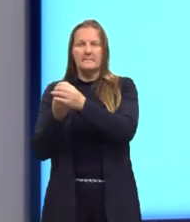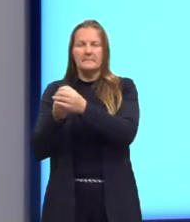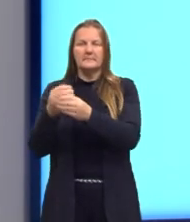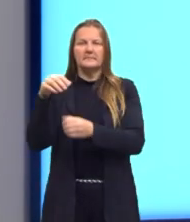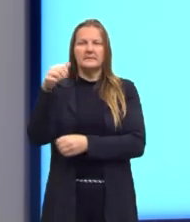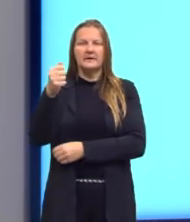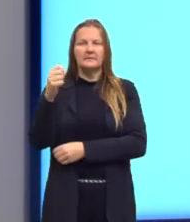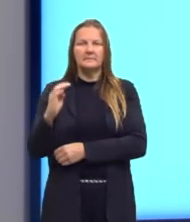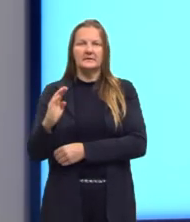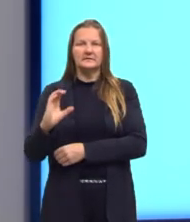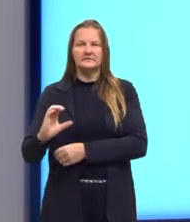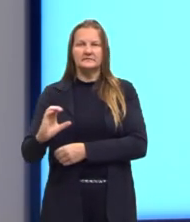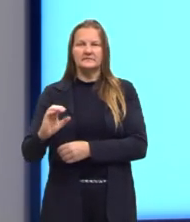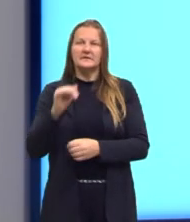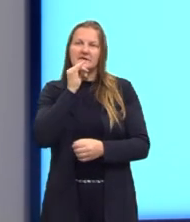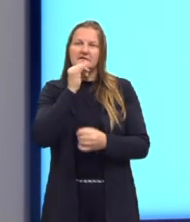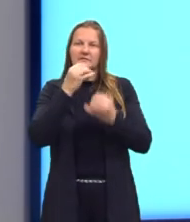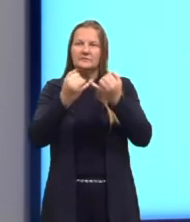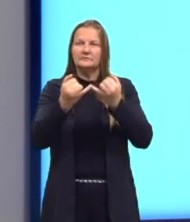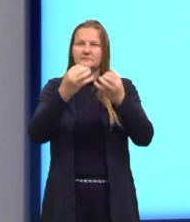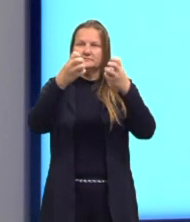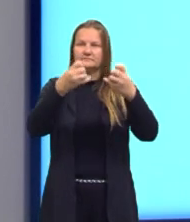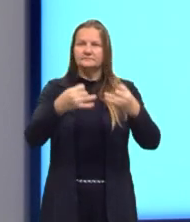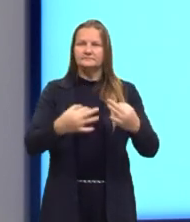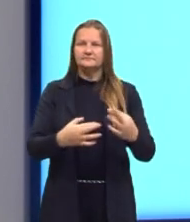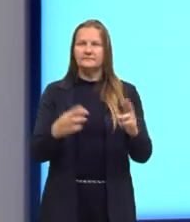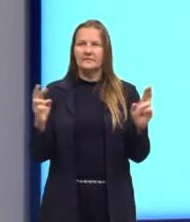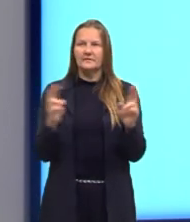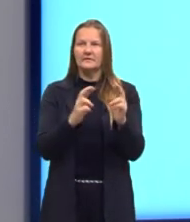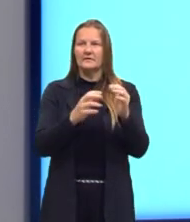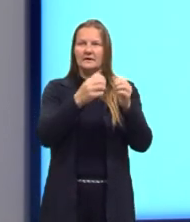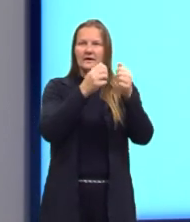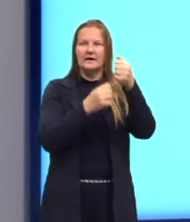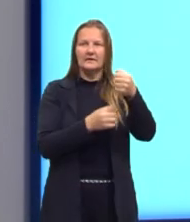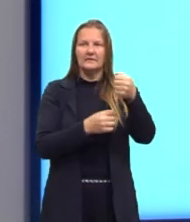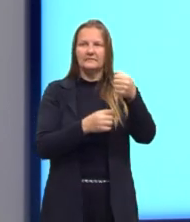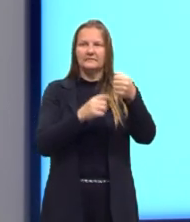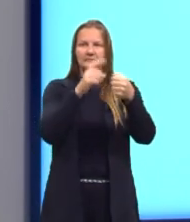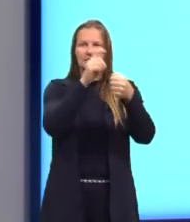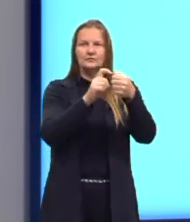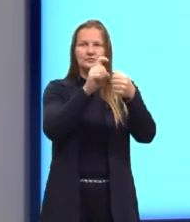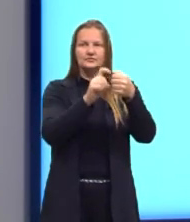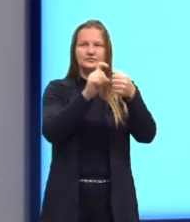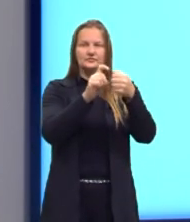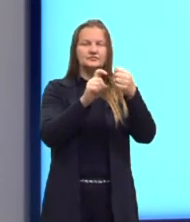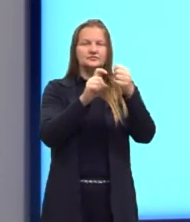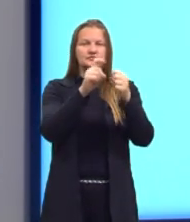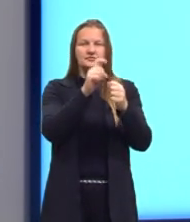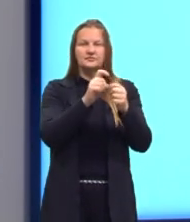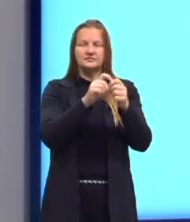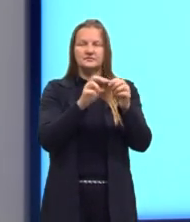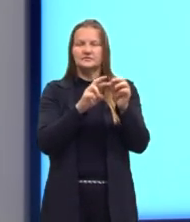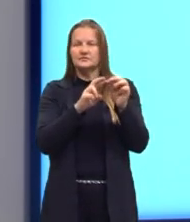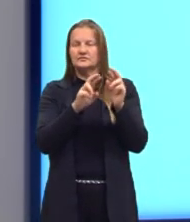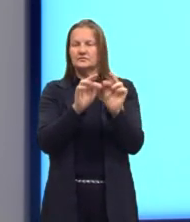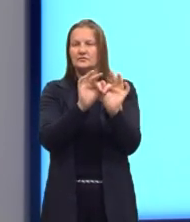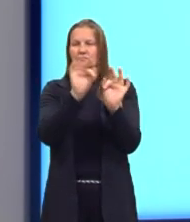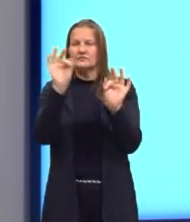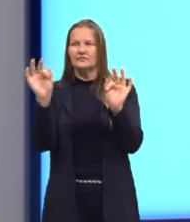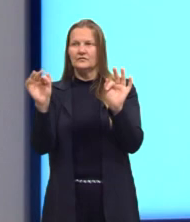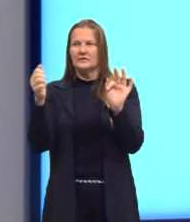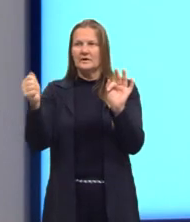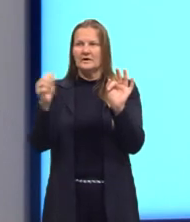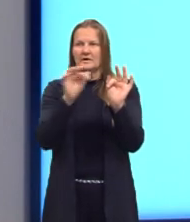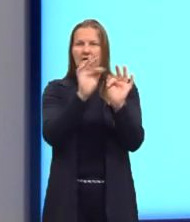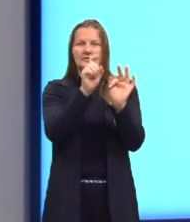elementos A, B e C, tá? Vamos ver as relações que nós temos. O X, ele está relacionado com A, mas o X